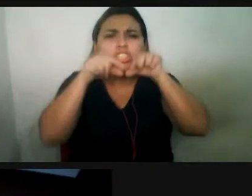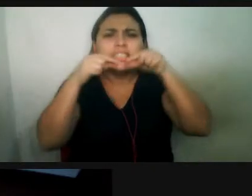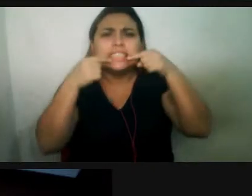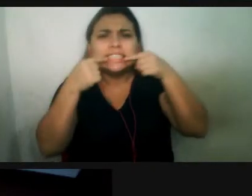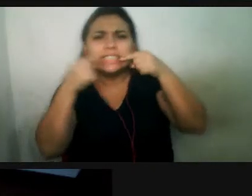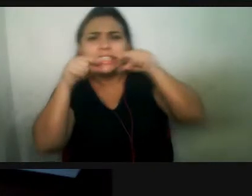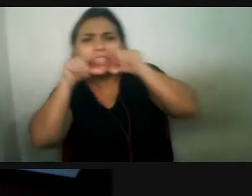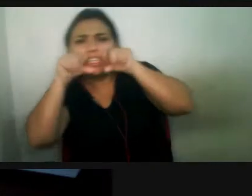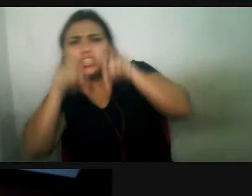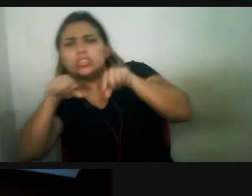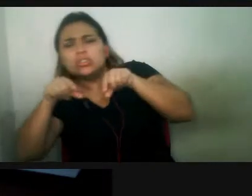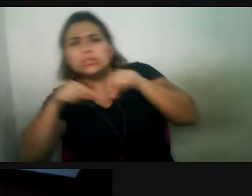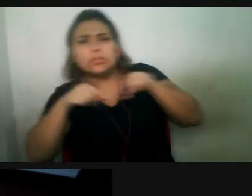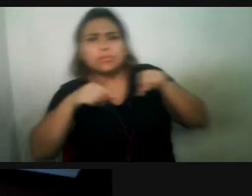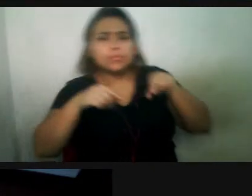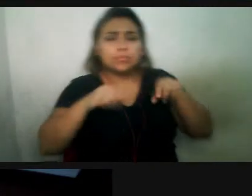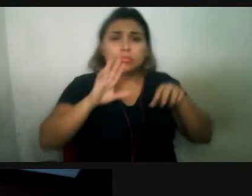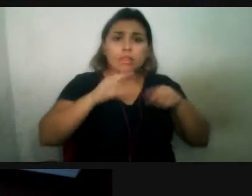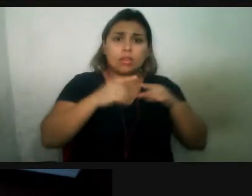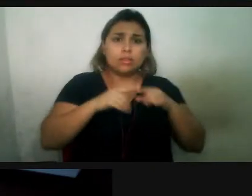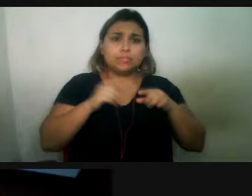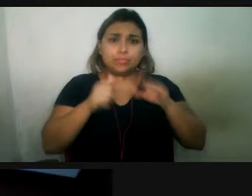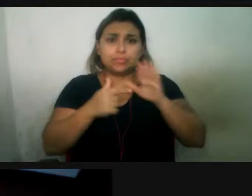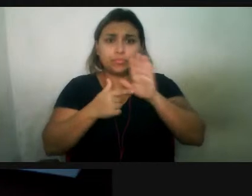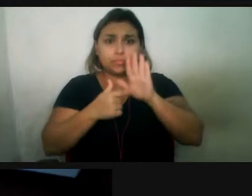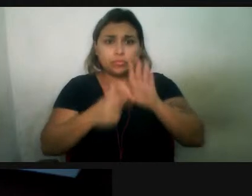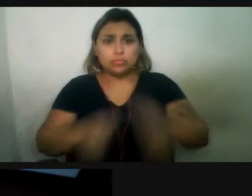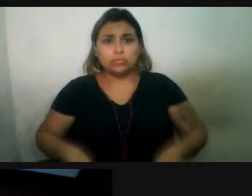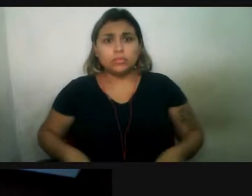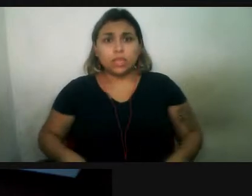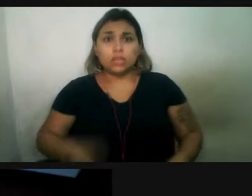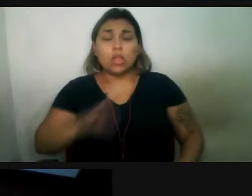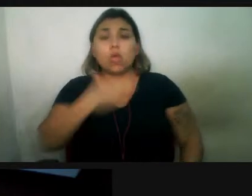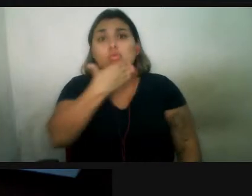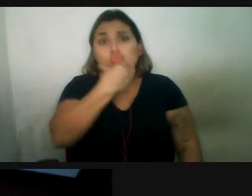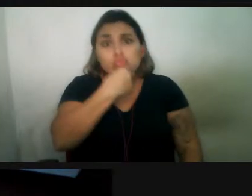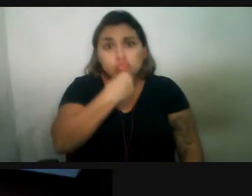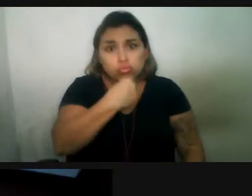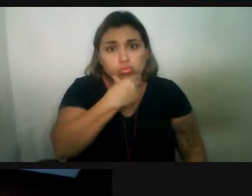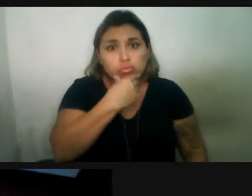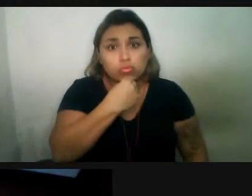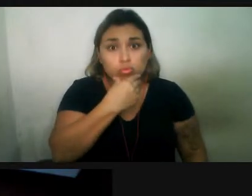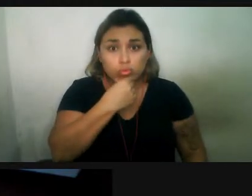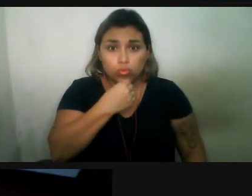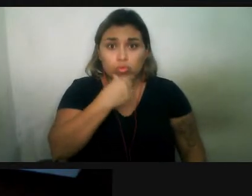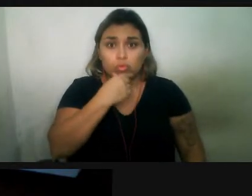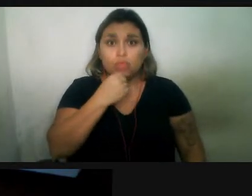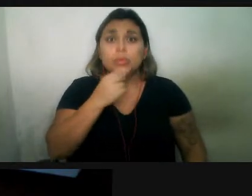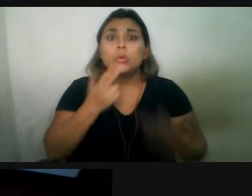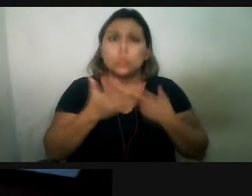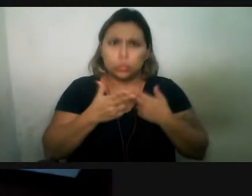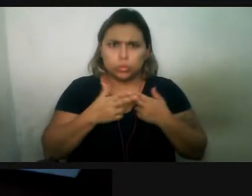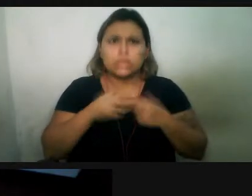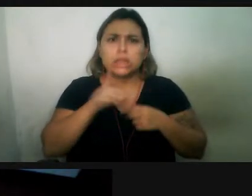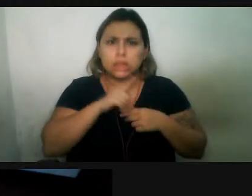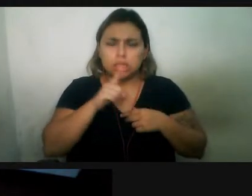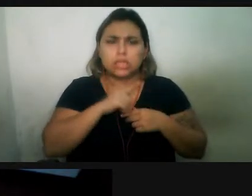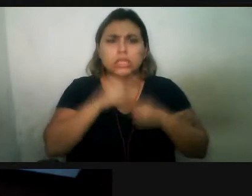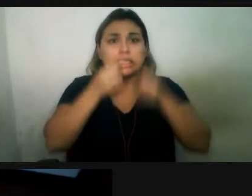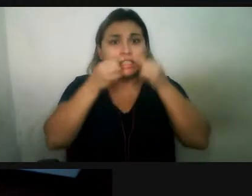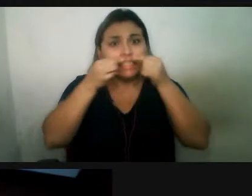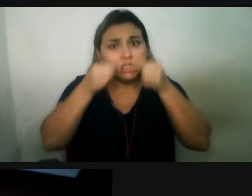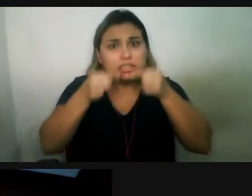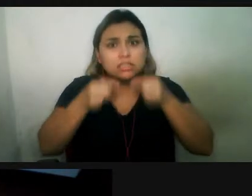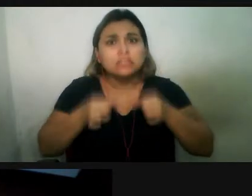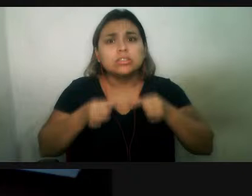em princípio, se acredita... Esse dente, ele está presente apenas nos machos, né? E se acredita que ele seja... Esse dimorfismo